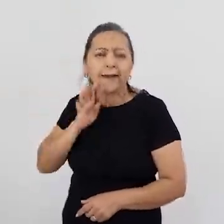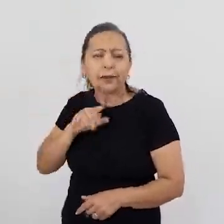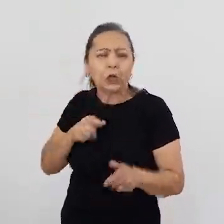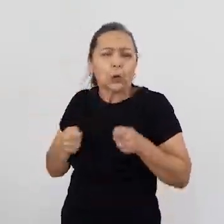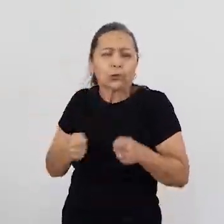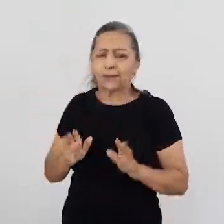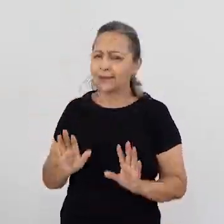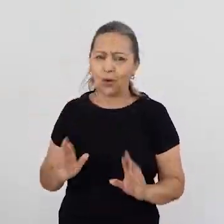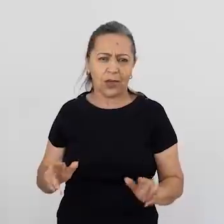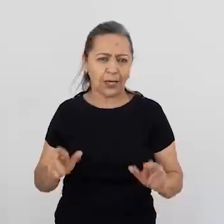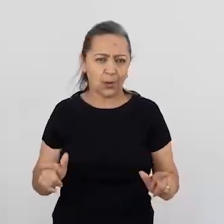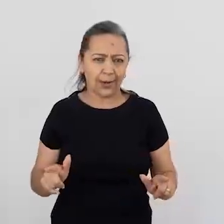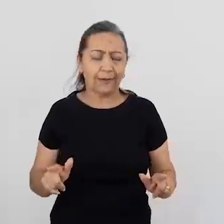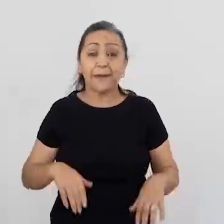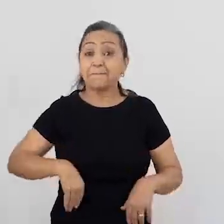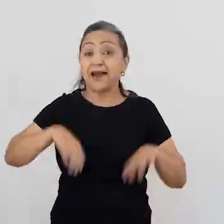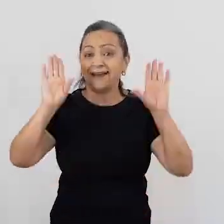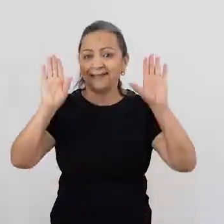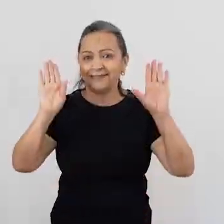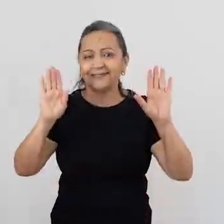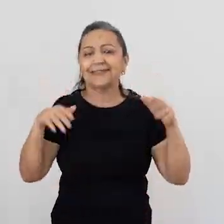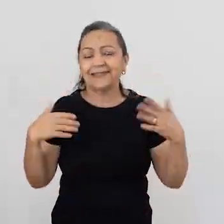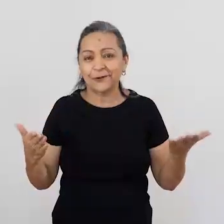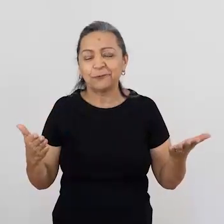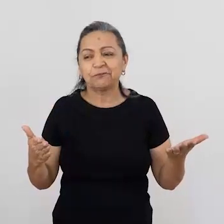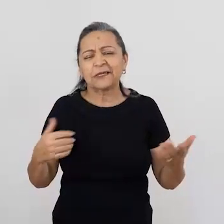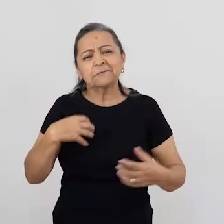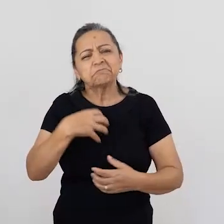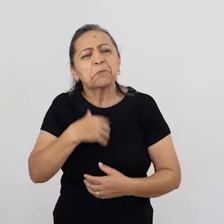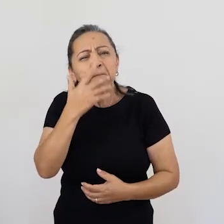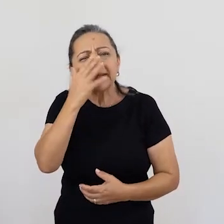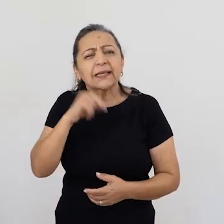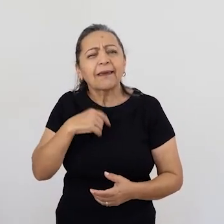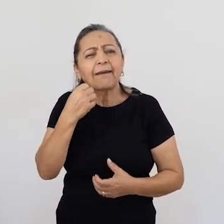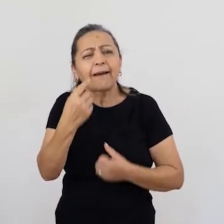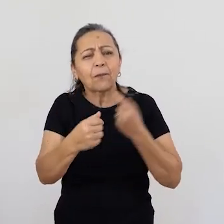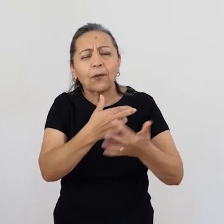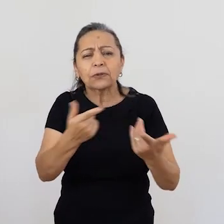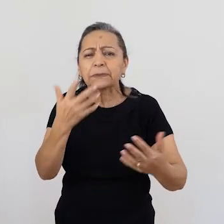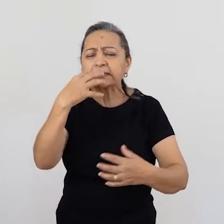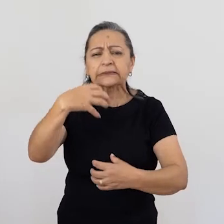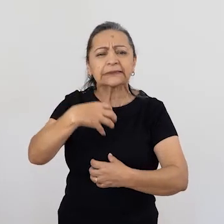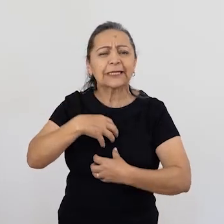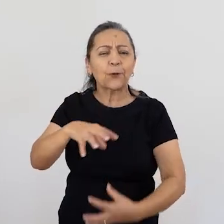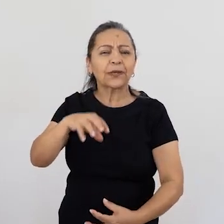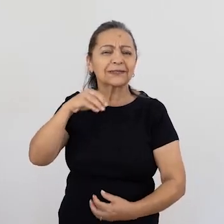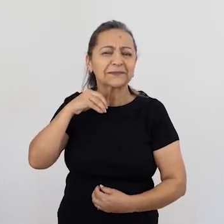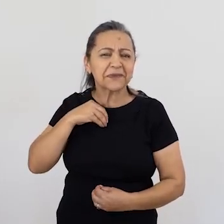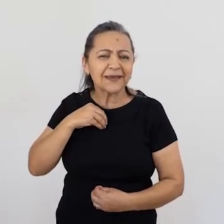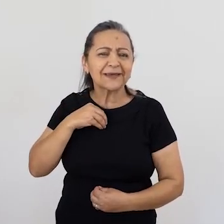autocontrole. Não é. Não. É mais que isso, né? Me parece que é algo assim, um estado de